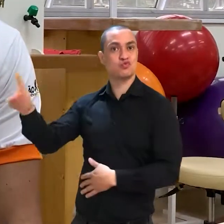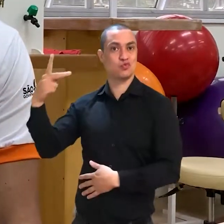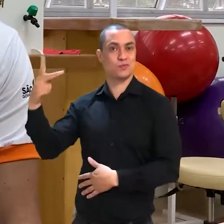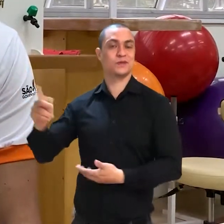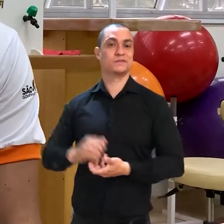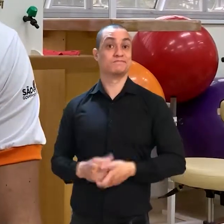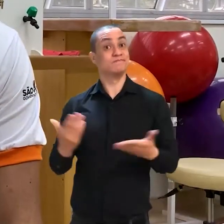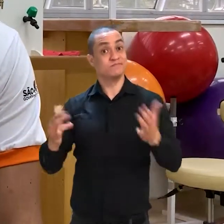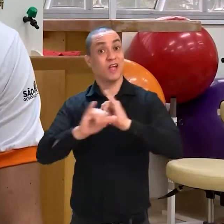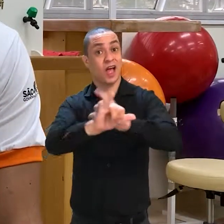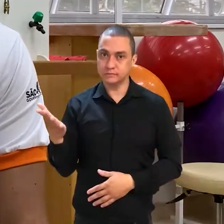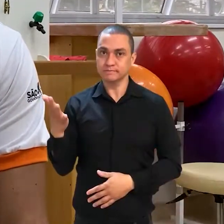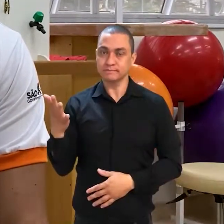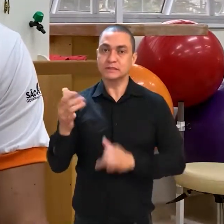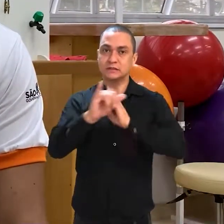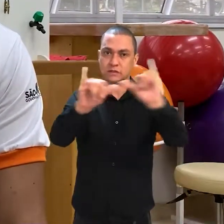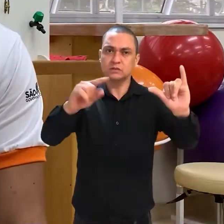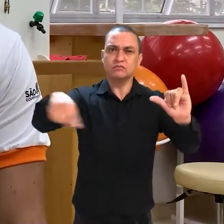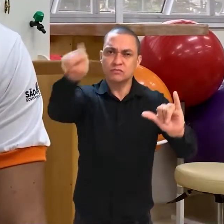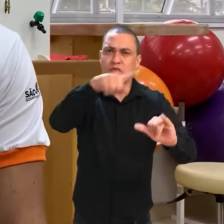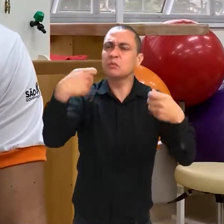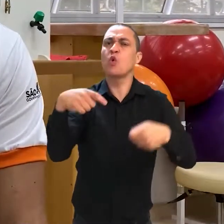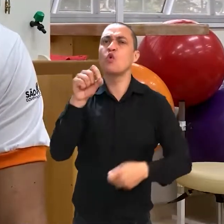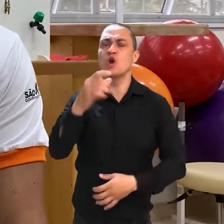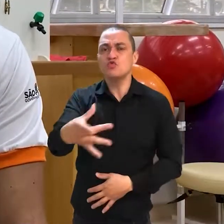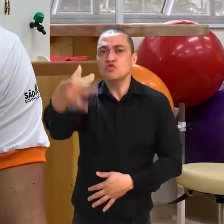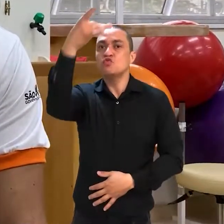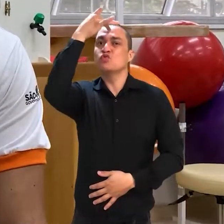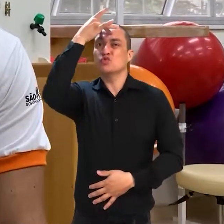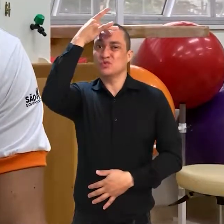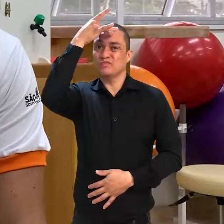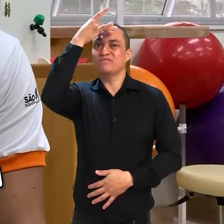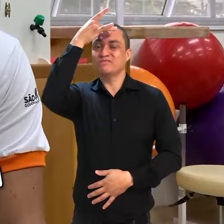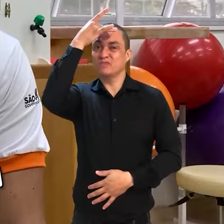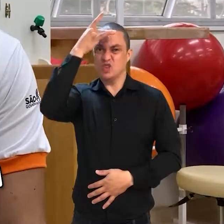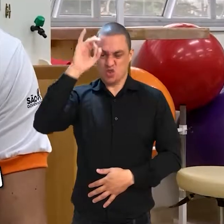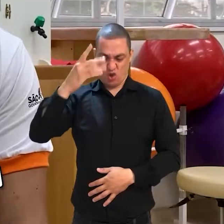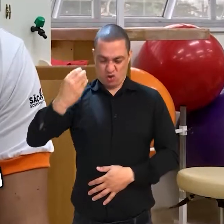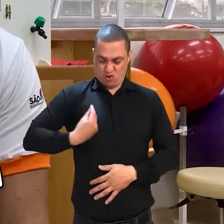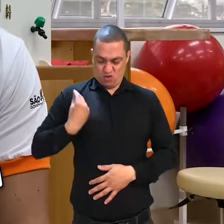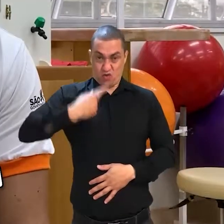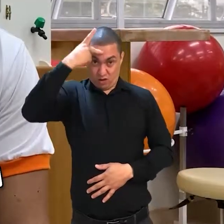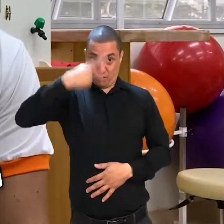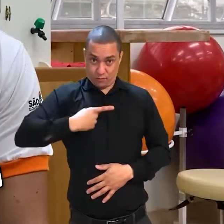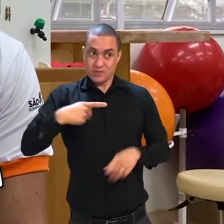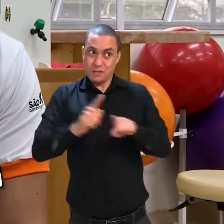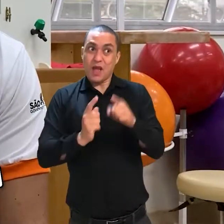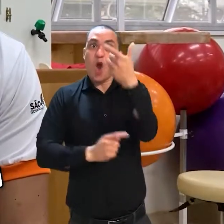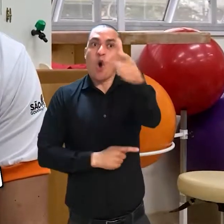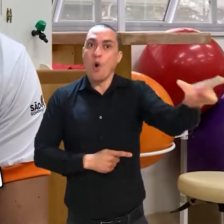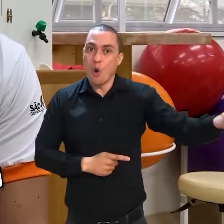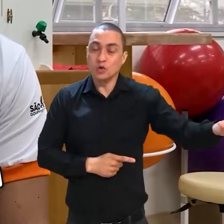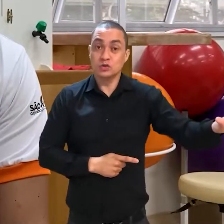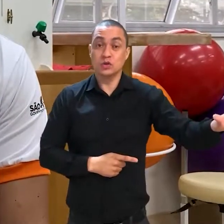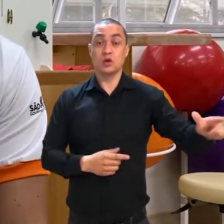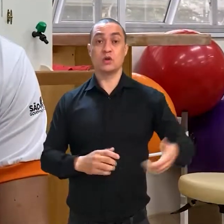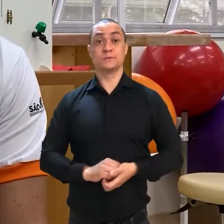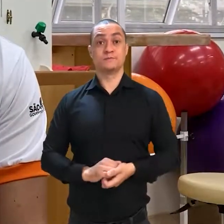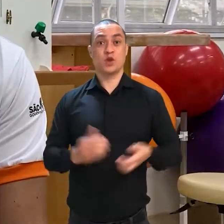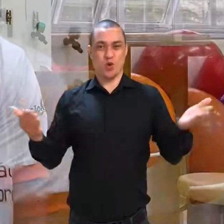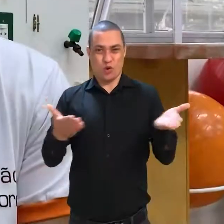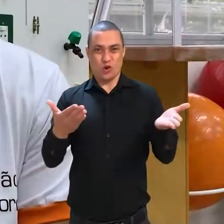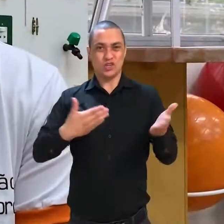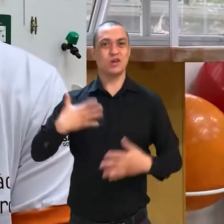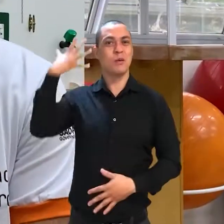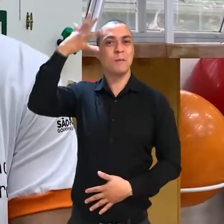sirva de exemplo, que a gente possa ter mais consciência no trânsito, não só com a nossa vida, mas também com a vida de